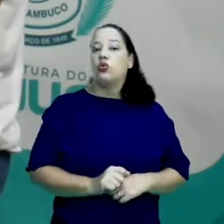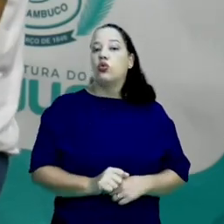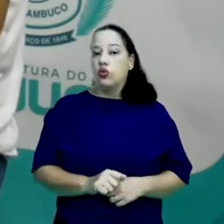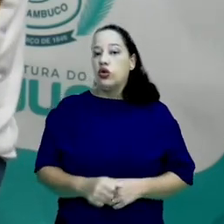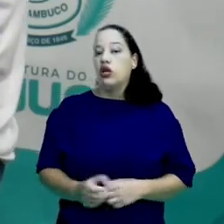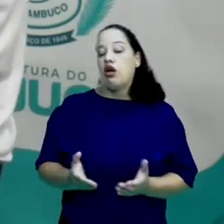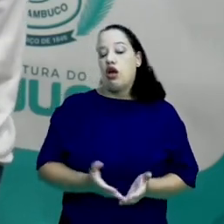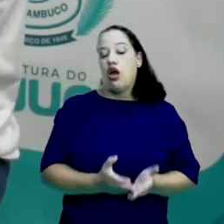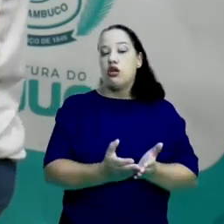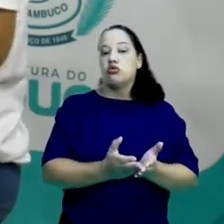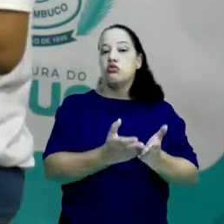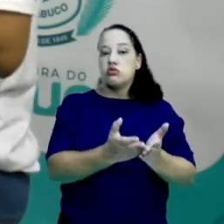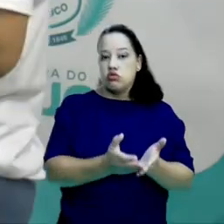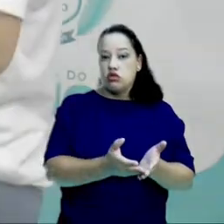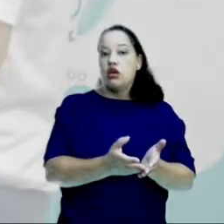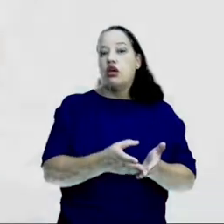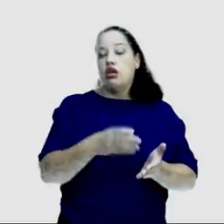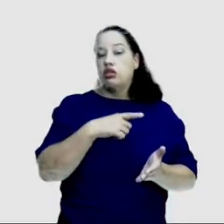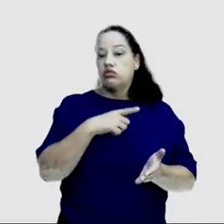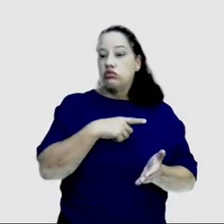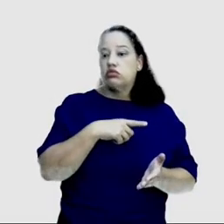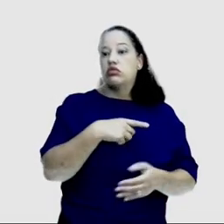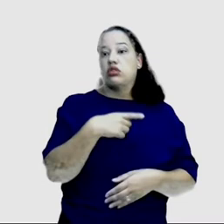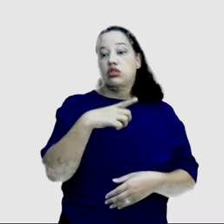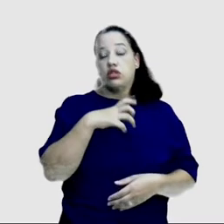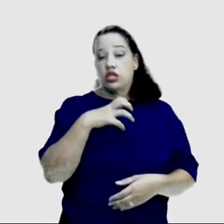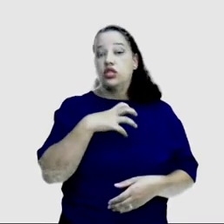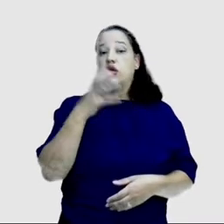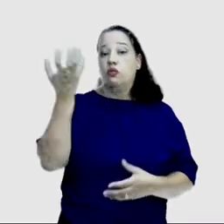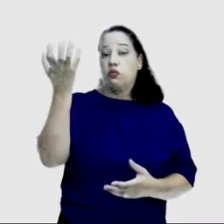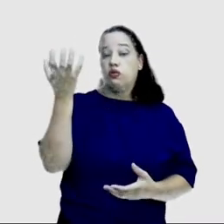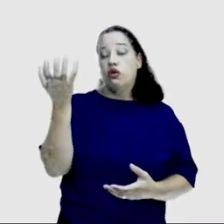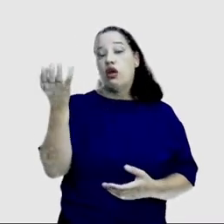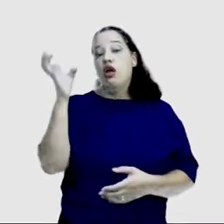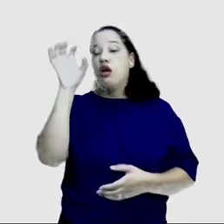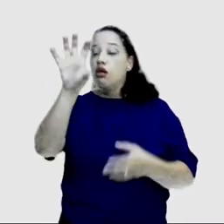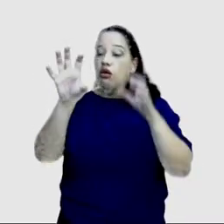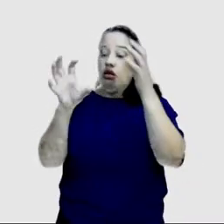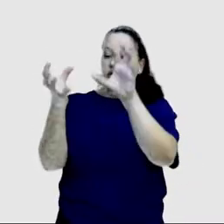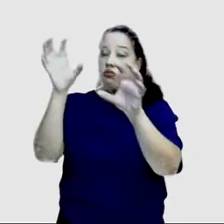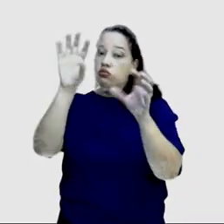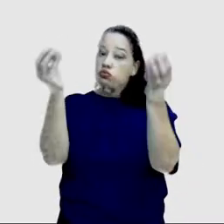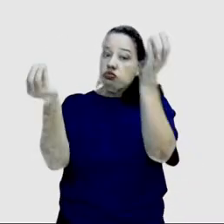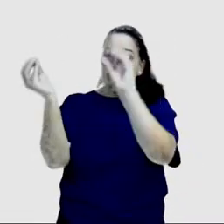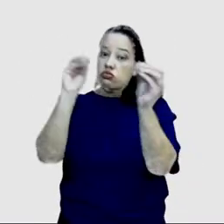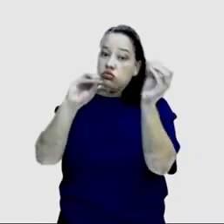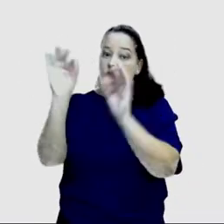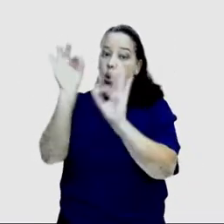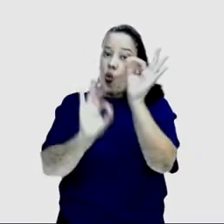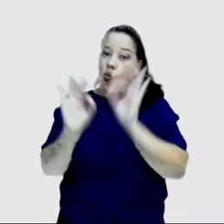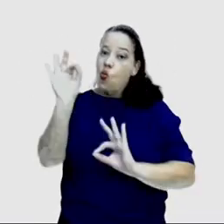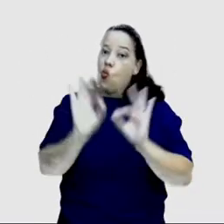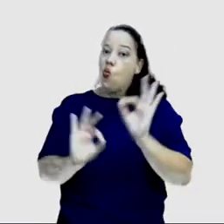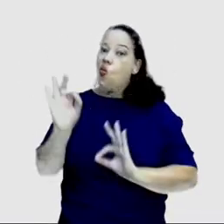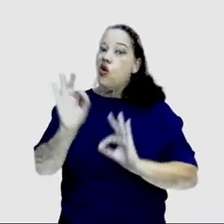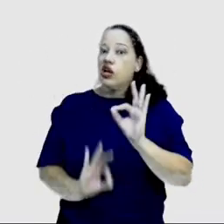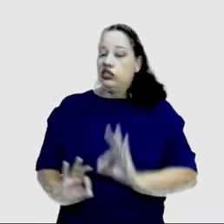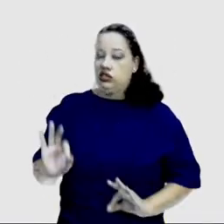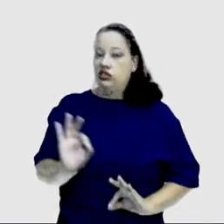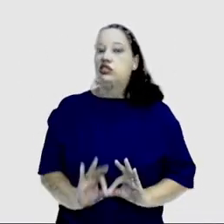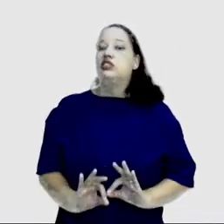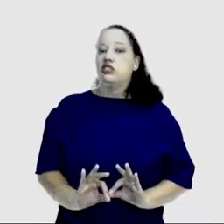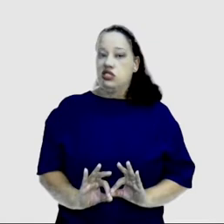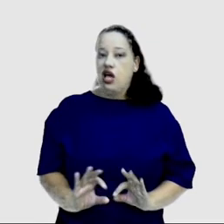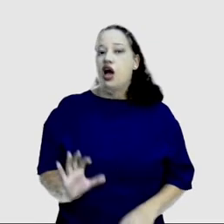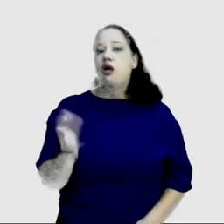ela esteve muito presente dentro desse processo da exploração do nordeste, de como foi, como é que se deu essa